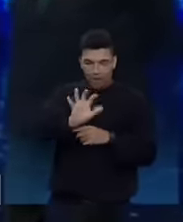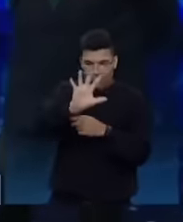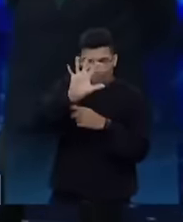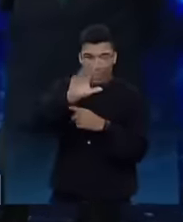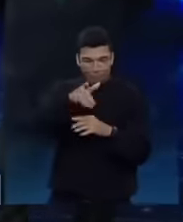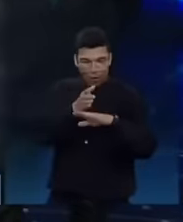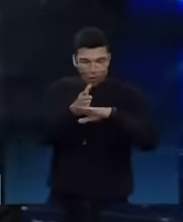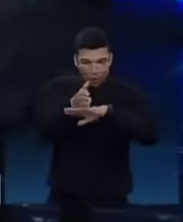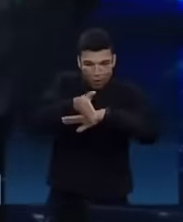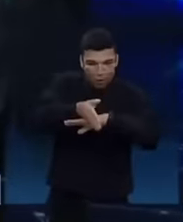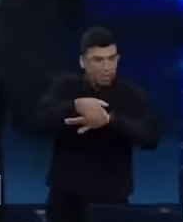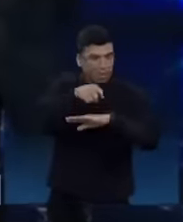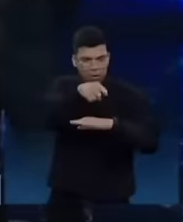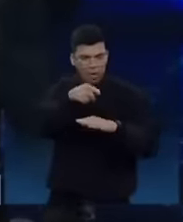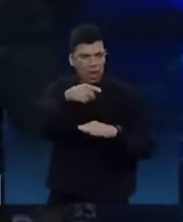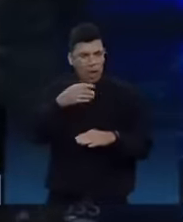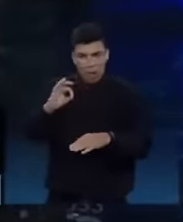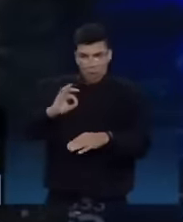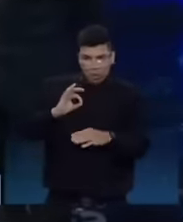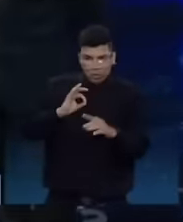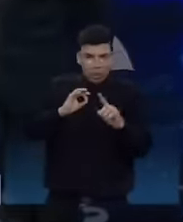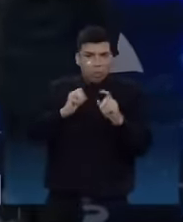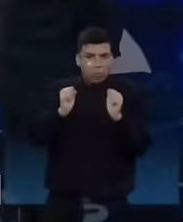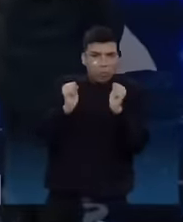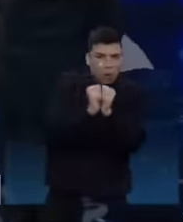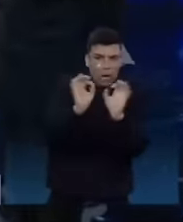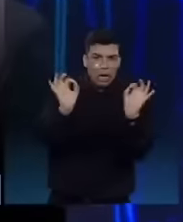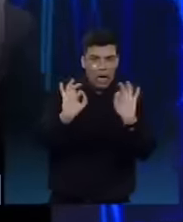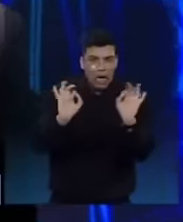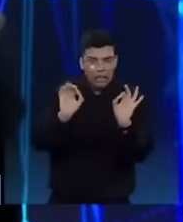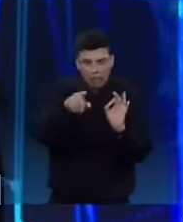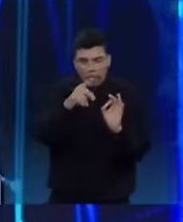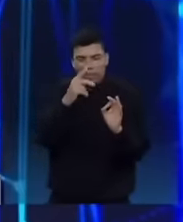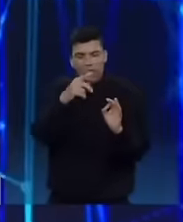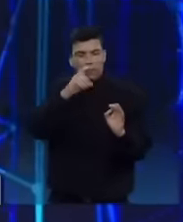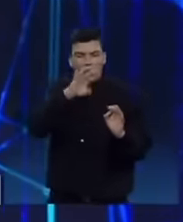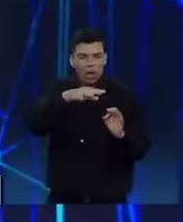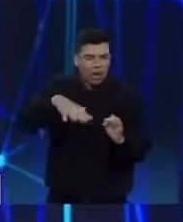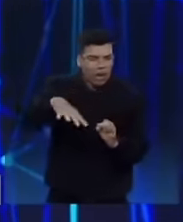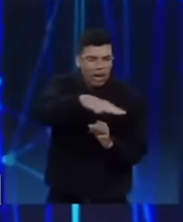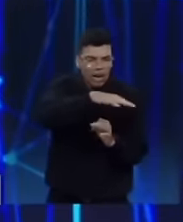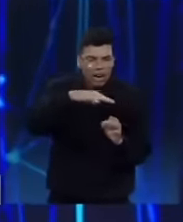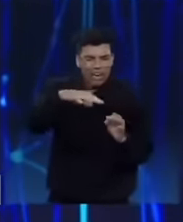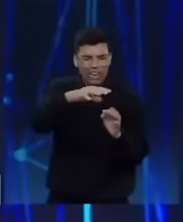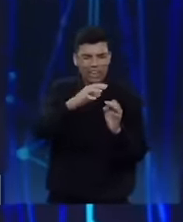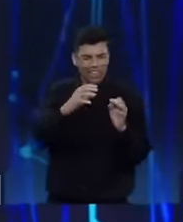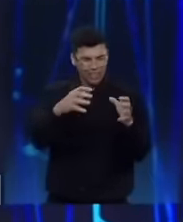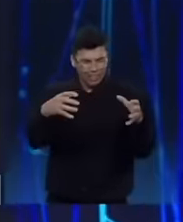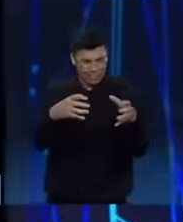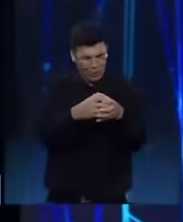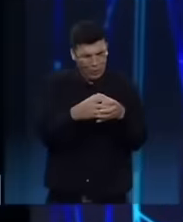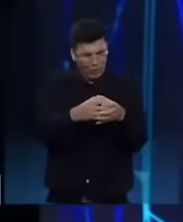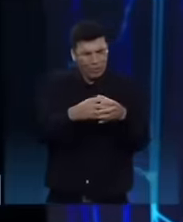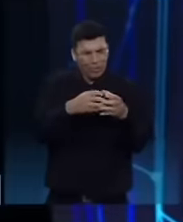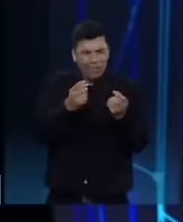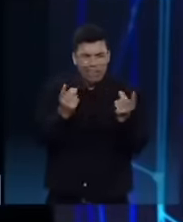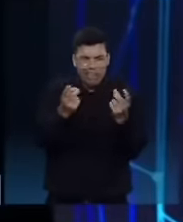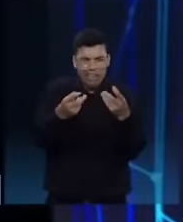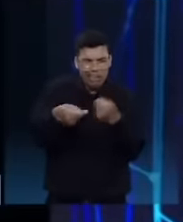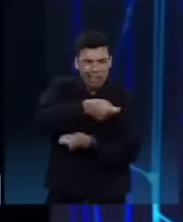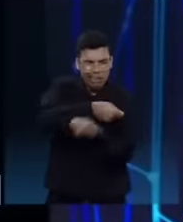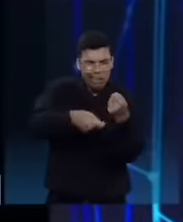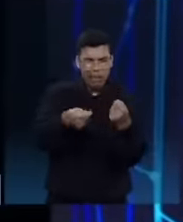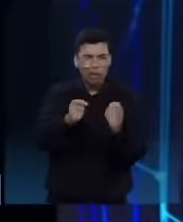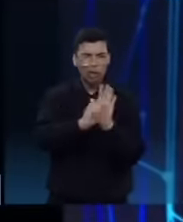Tanto é verdade a sua afinidade com traficantes, com bandidos, que nos presídios do Brasil. Cada cinco